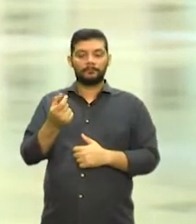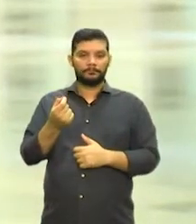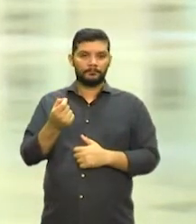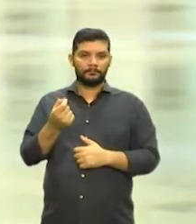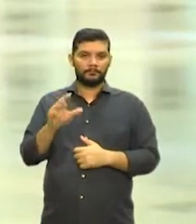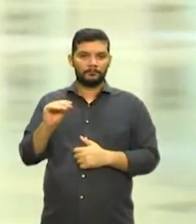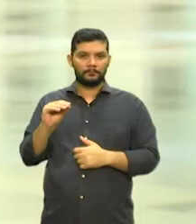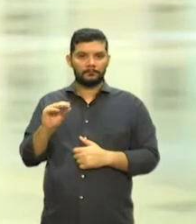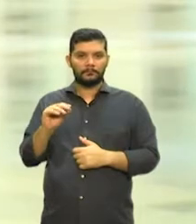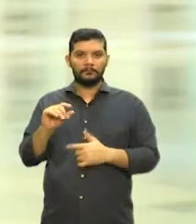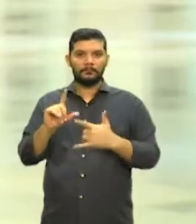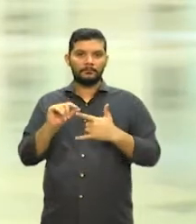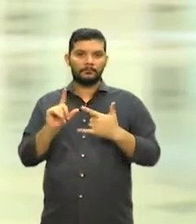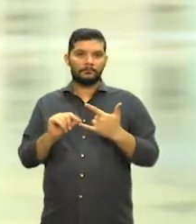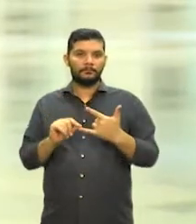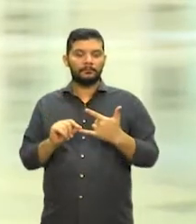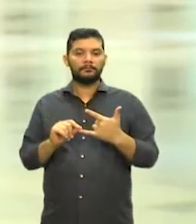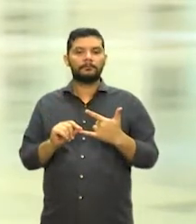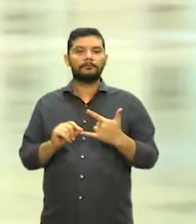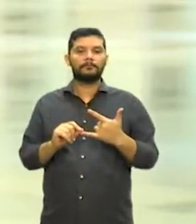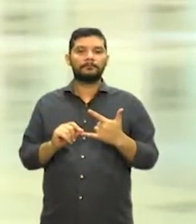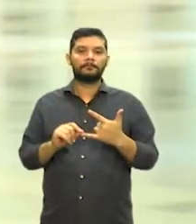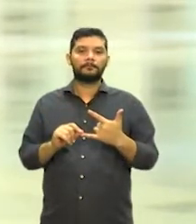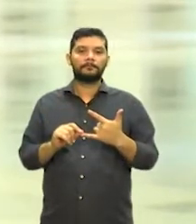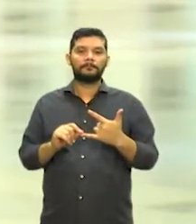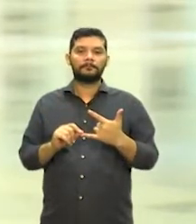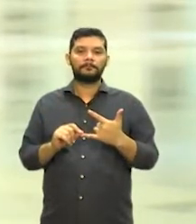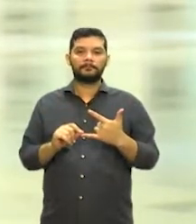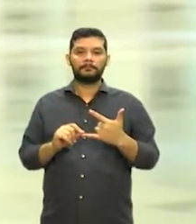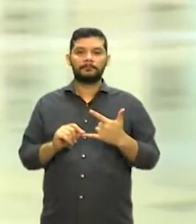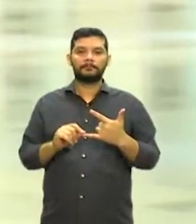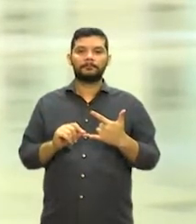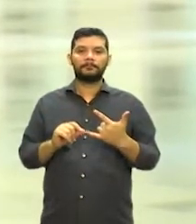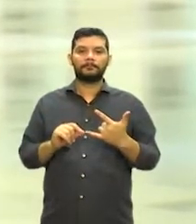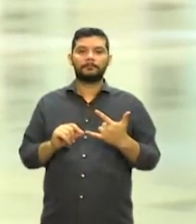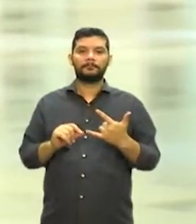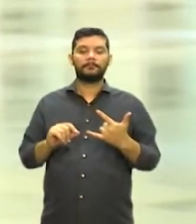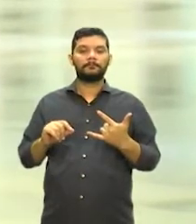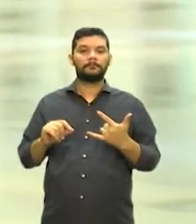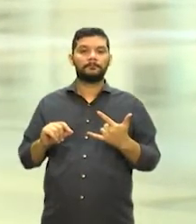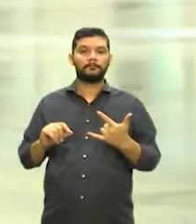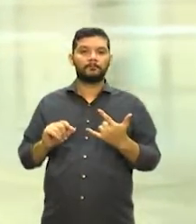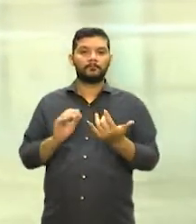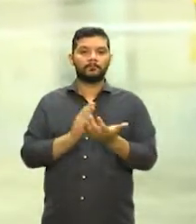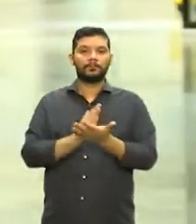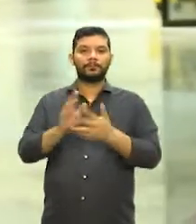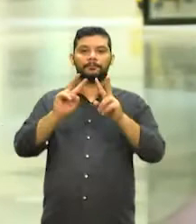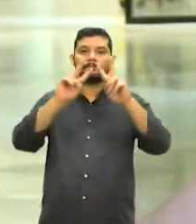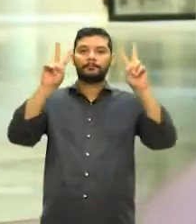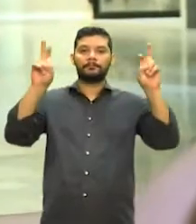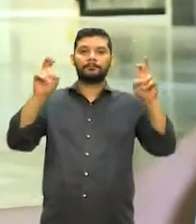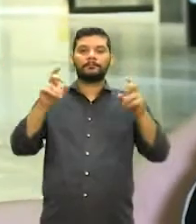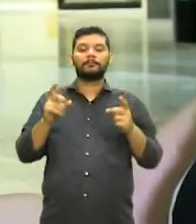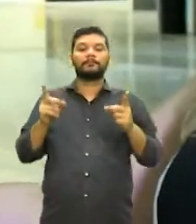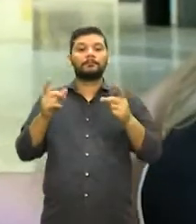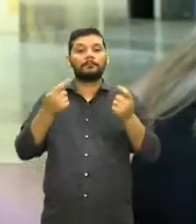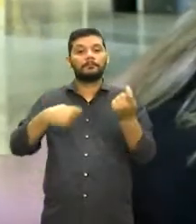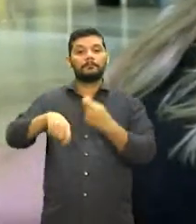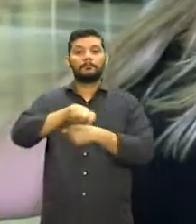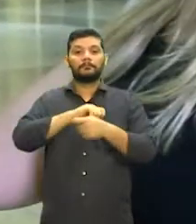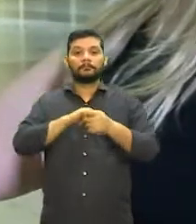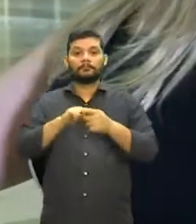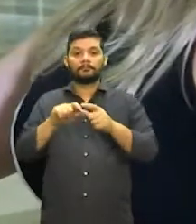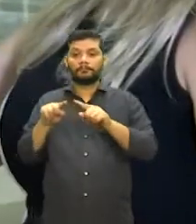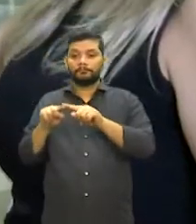canal do YouTube do Festival. e começamos com o tema O Mercado e o Circuito da Música.